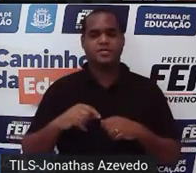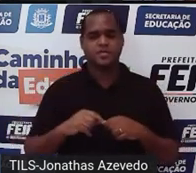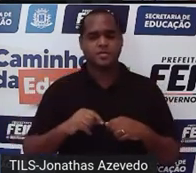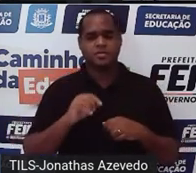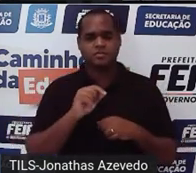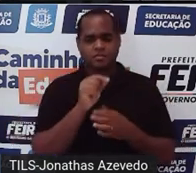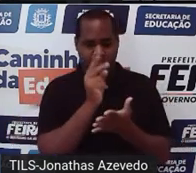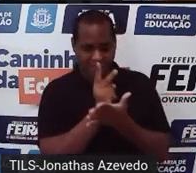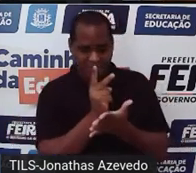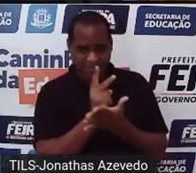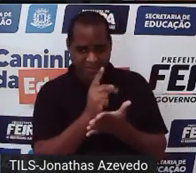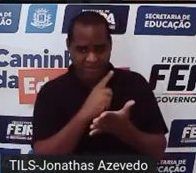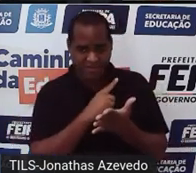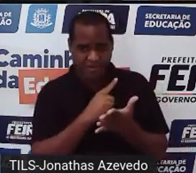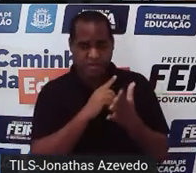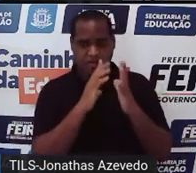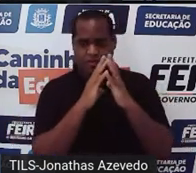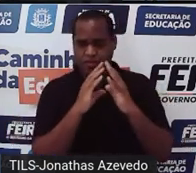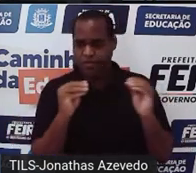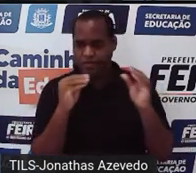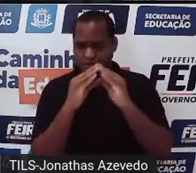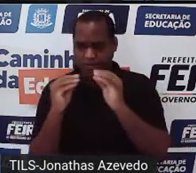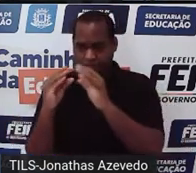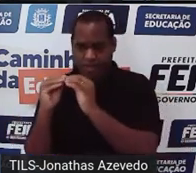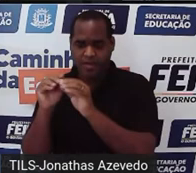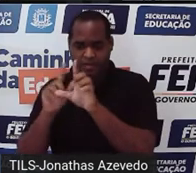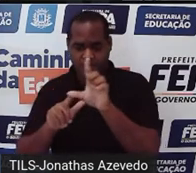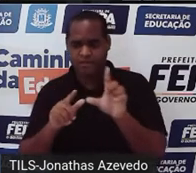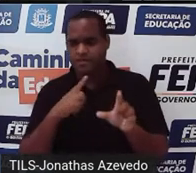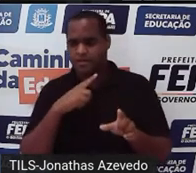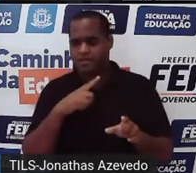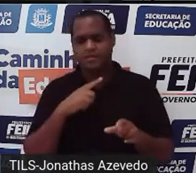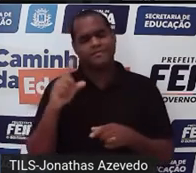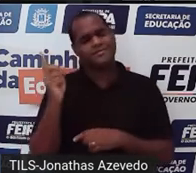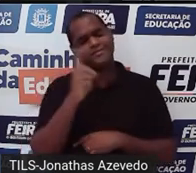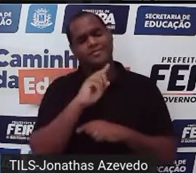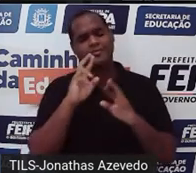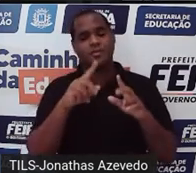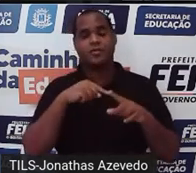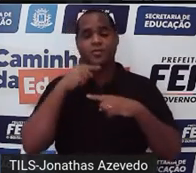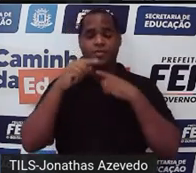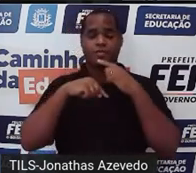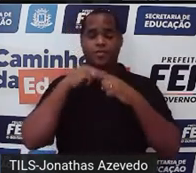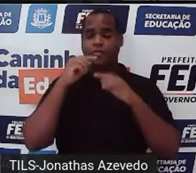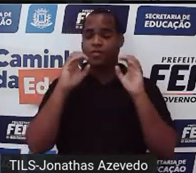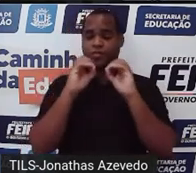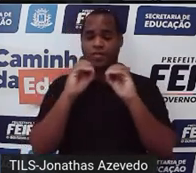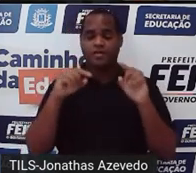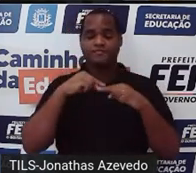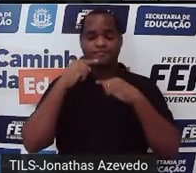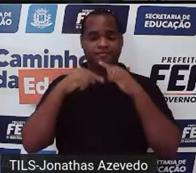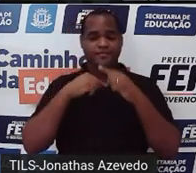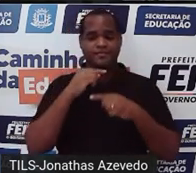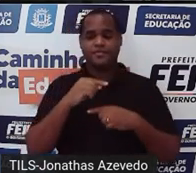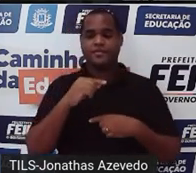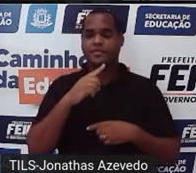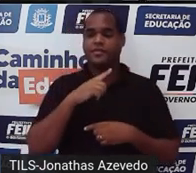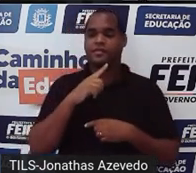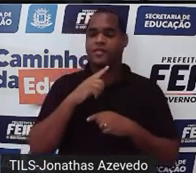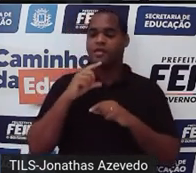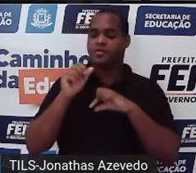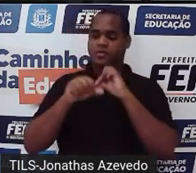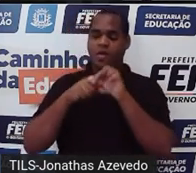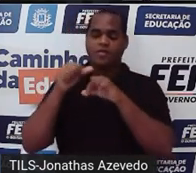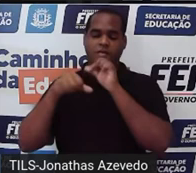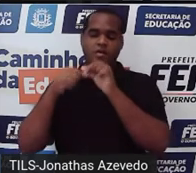nem sempre quando eu somar direto anula uma das letras quando eu não consigo fazer isso eu uso a multiplicidade